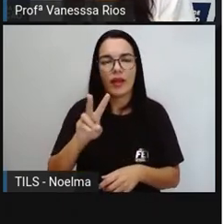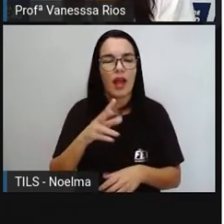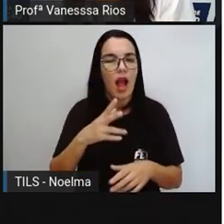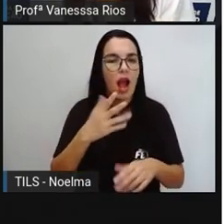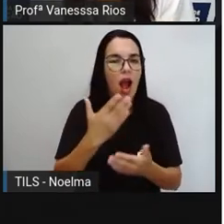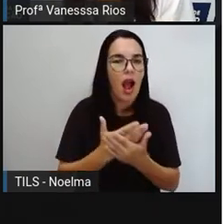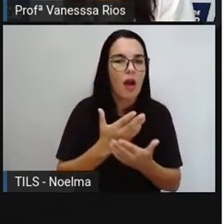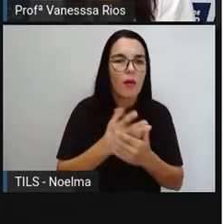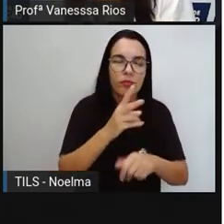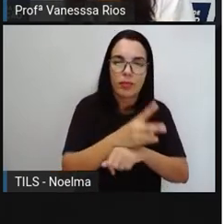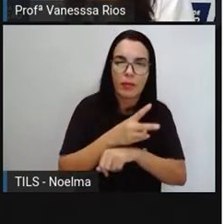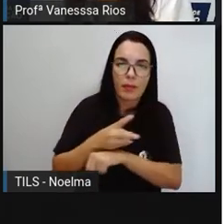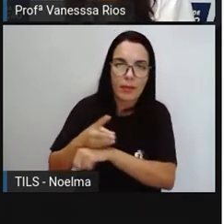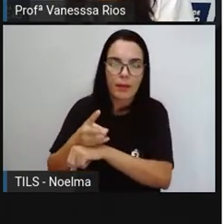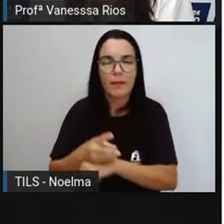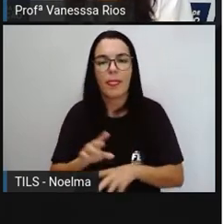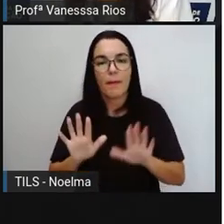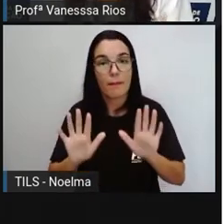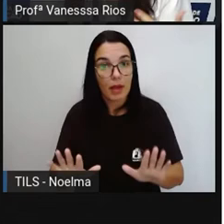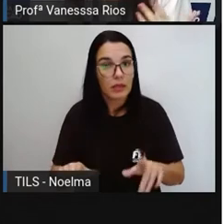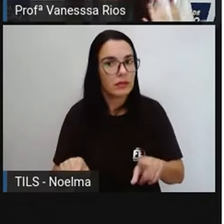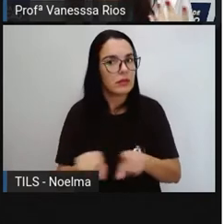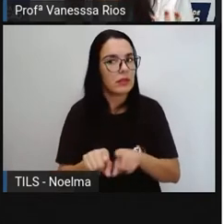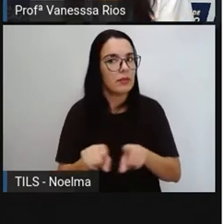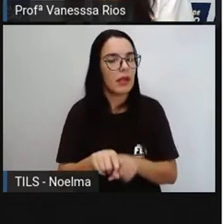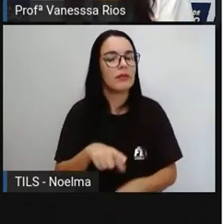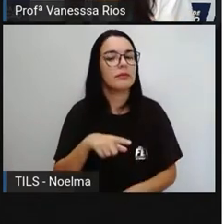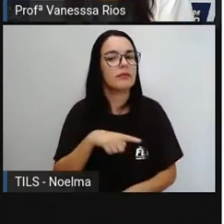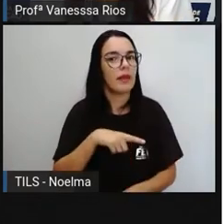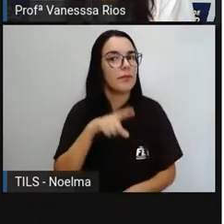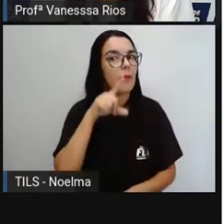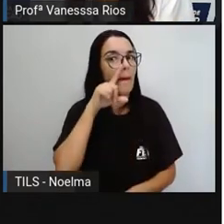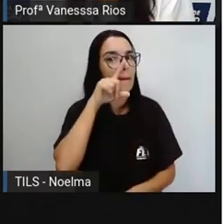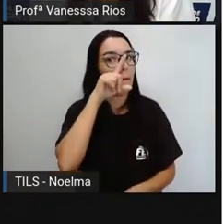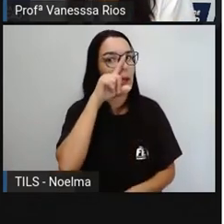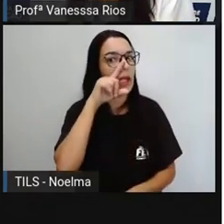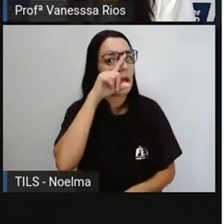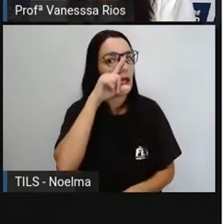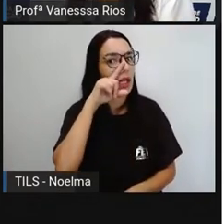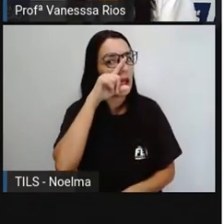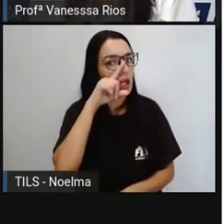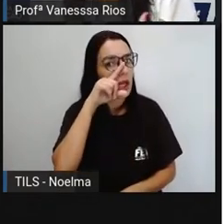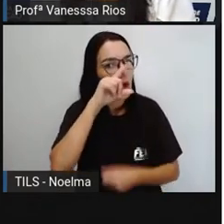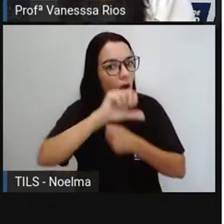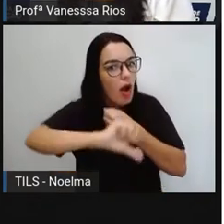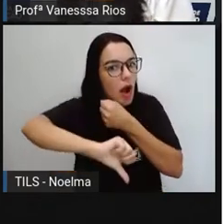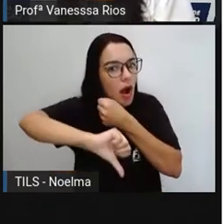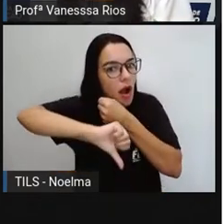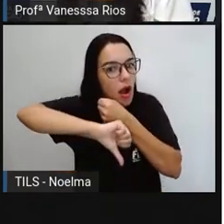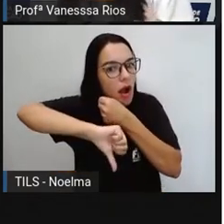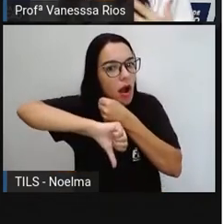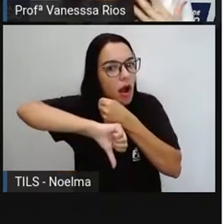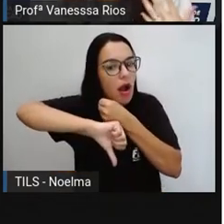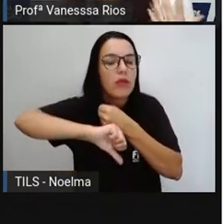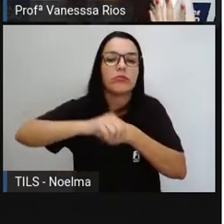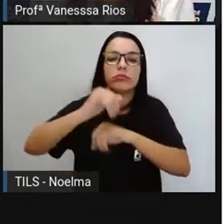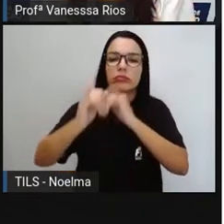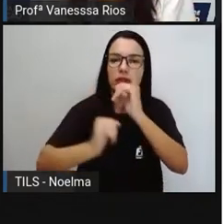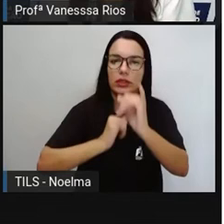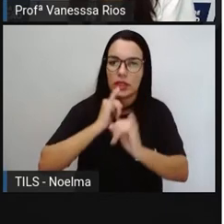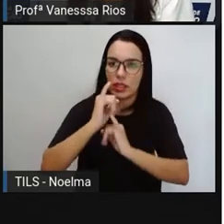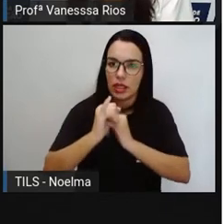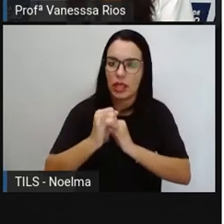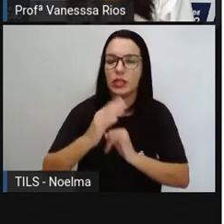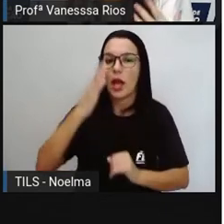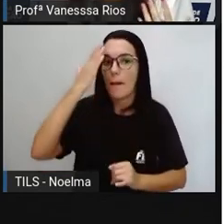A videoaula. Mas também aos perigos que cercam este ambiente. que todos nós, principalmente aí as